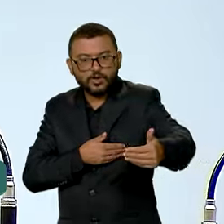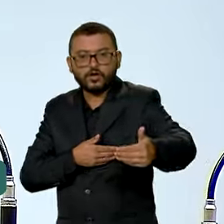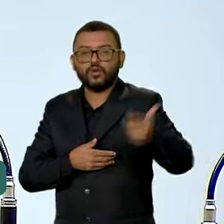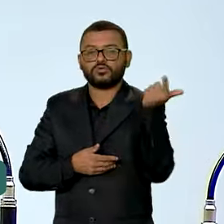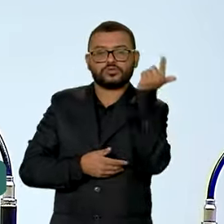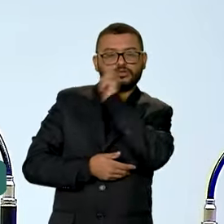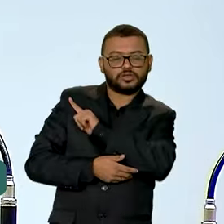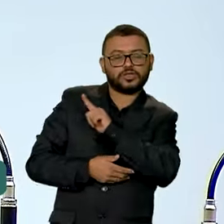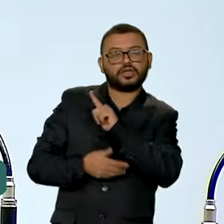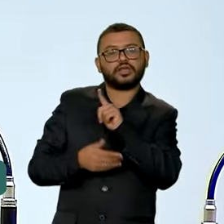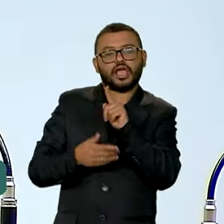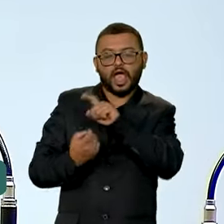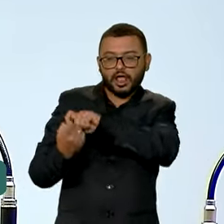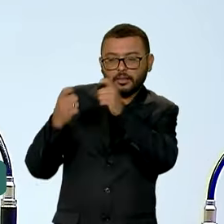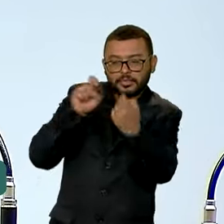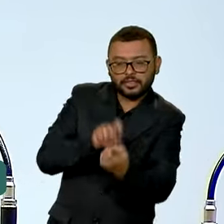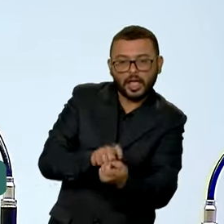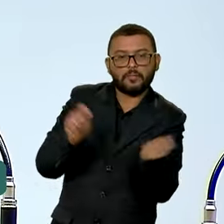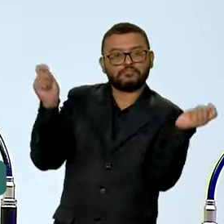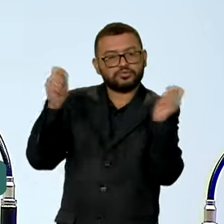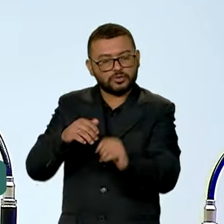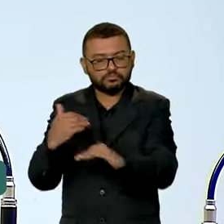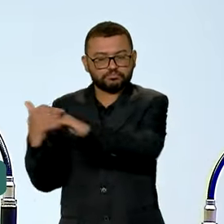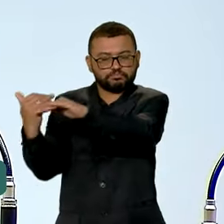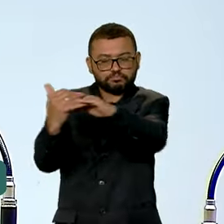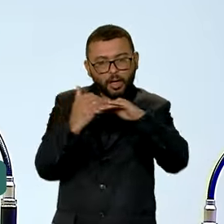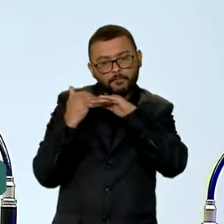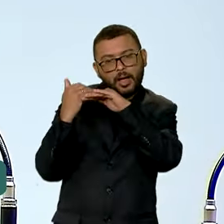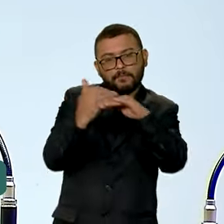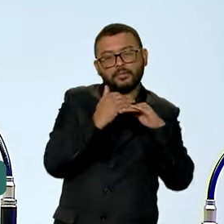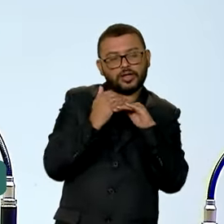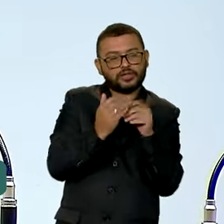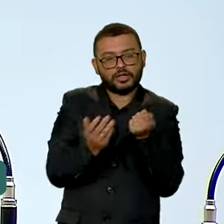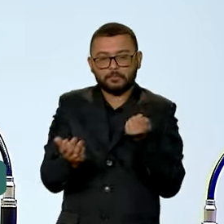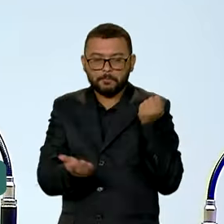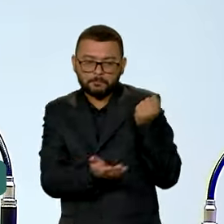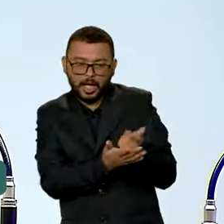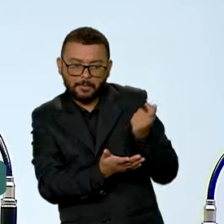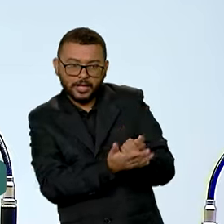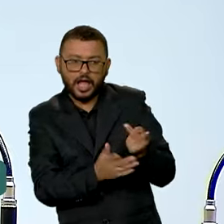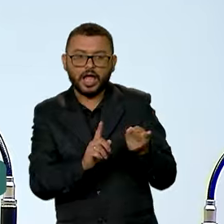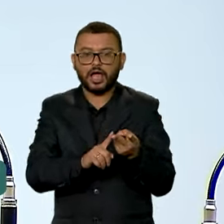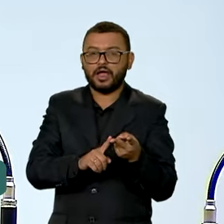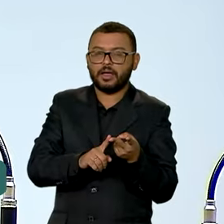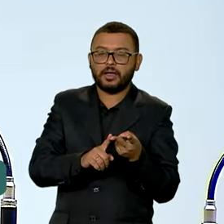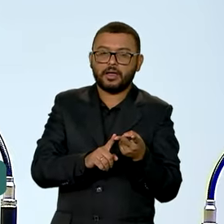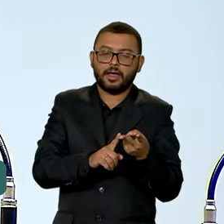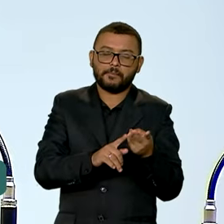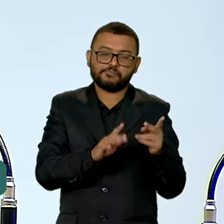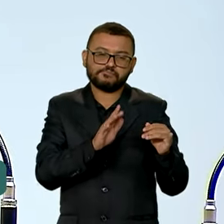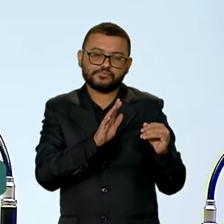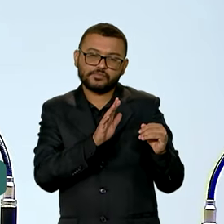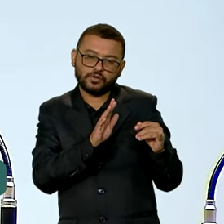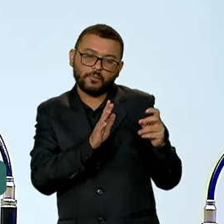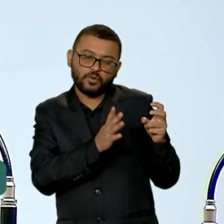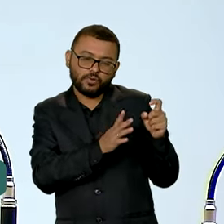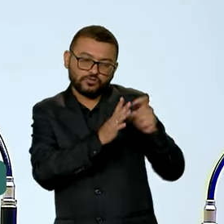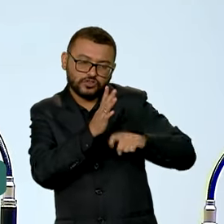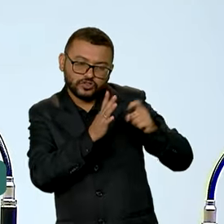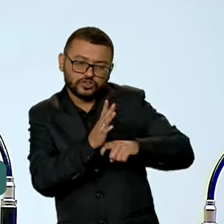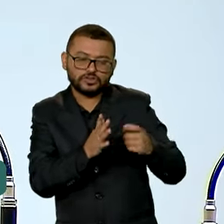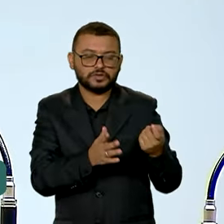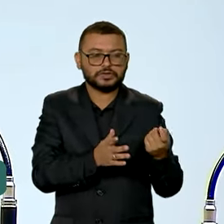compatibilidade, para fazer com que se harmonizem os gastos, as renúncias, os gastos tributários, as renúncias